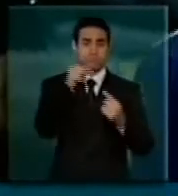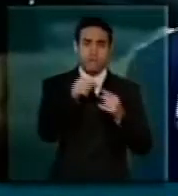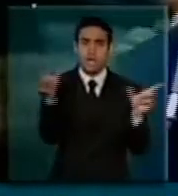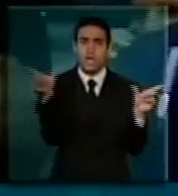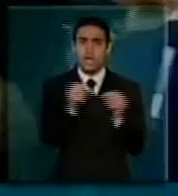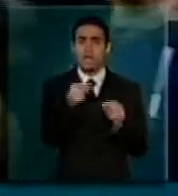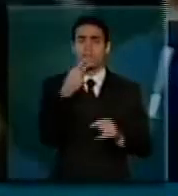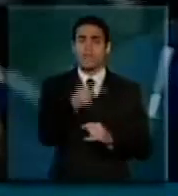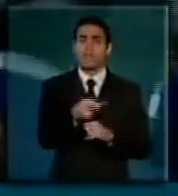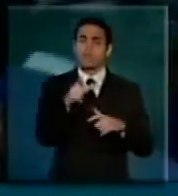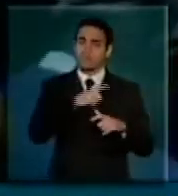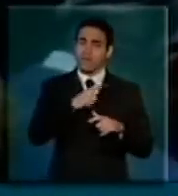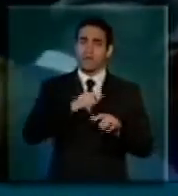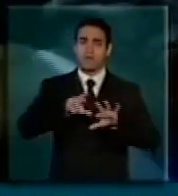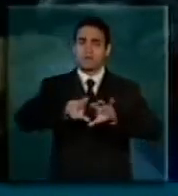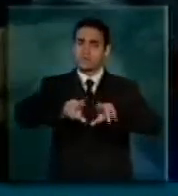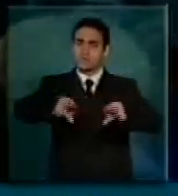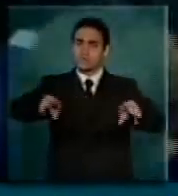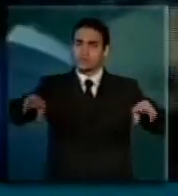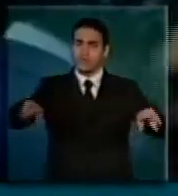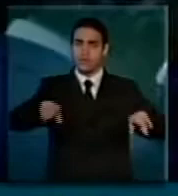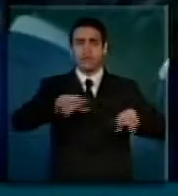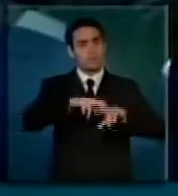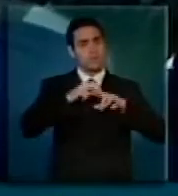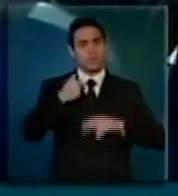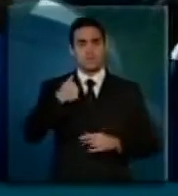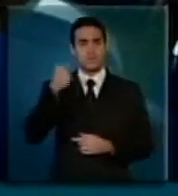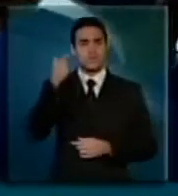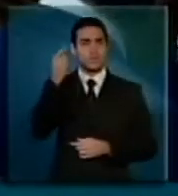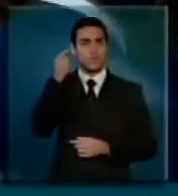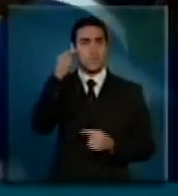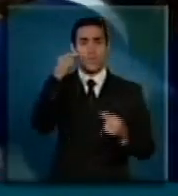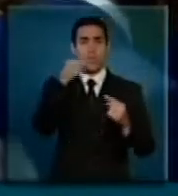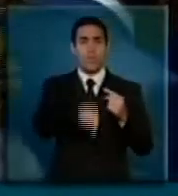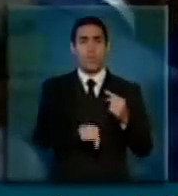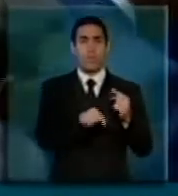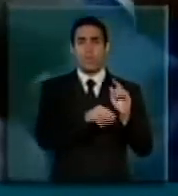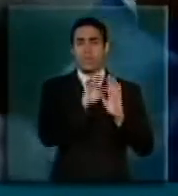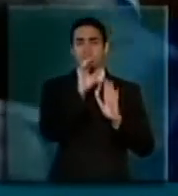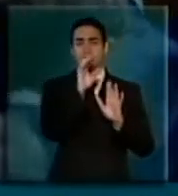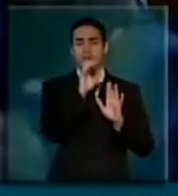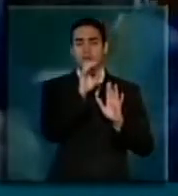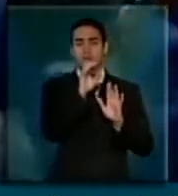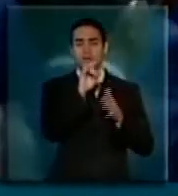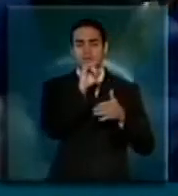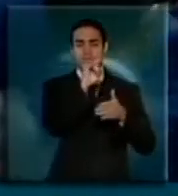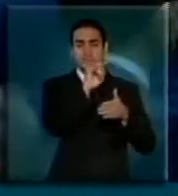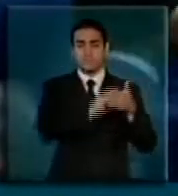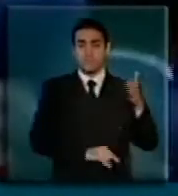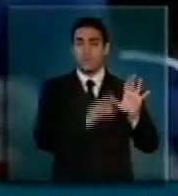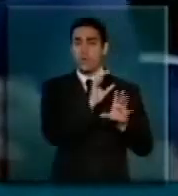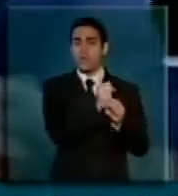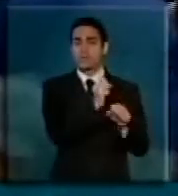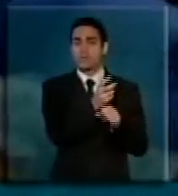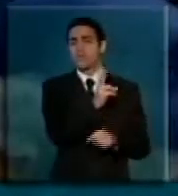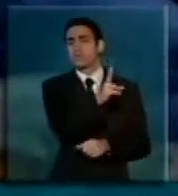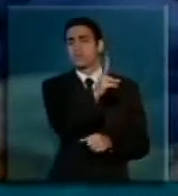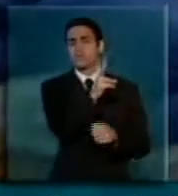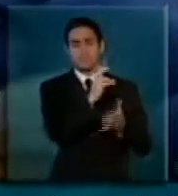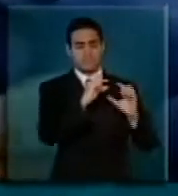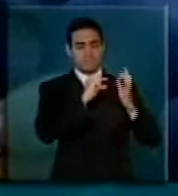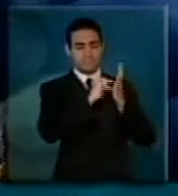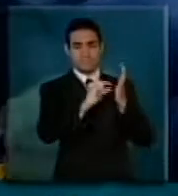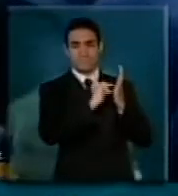diferenças e que não concorda com a manutenção deste item